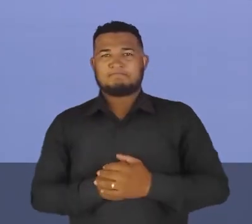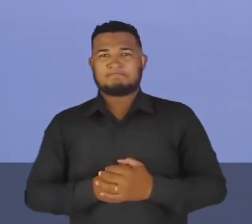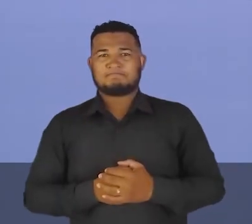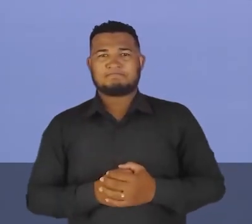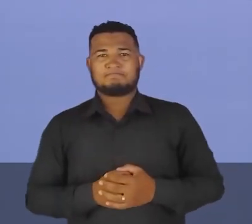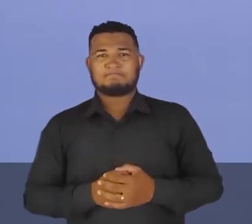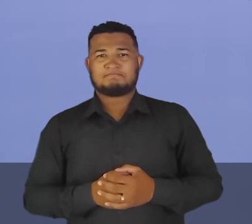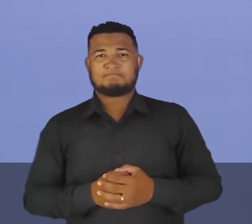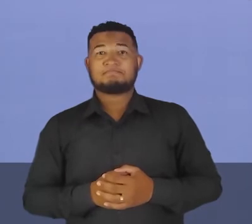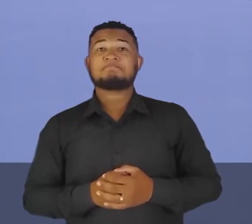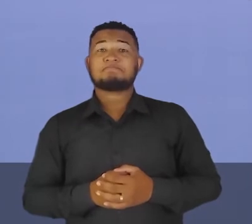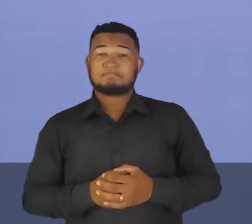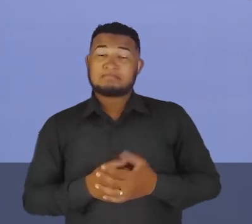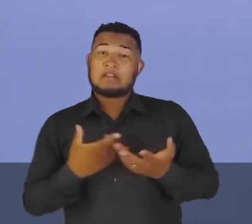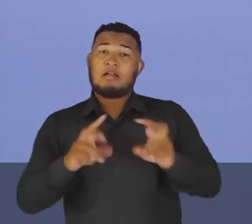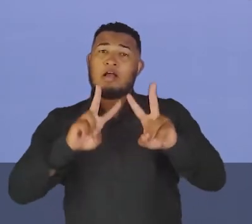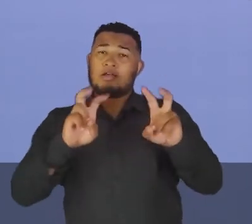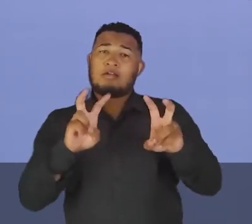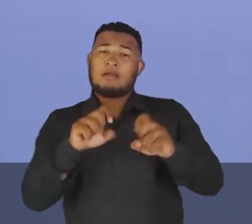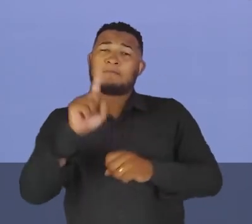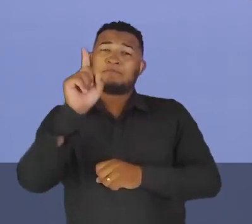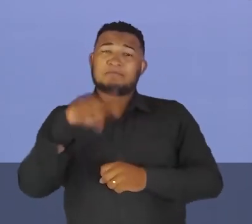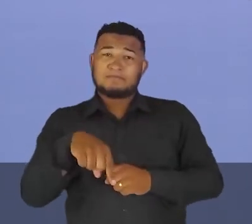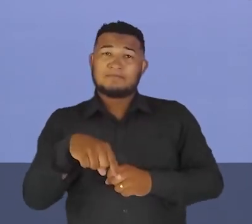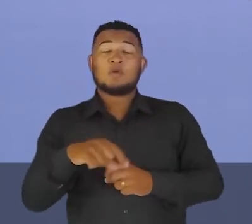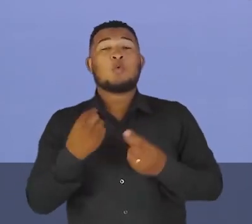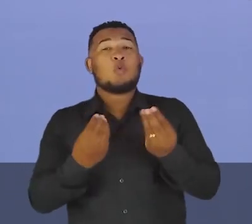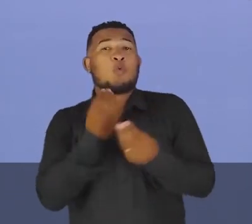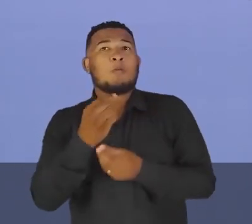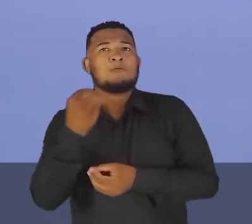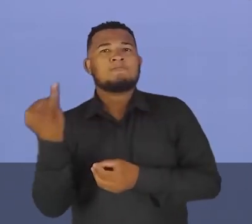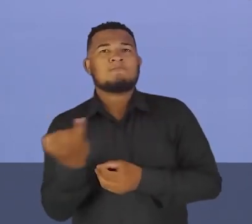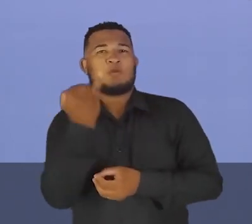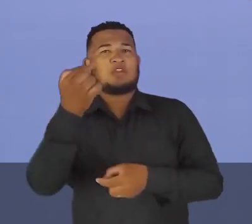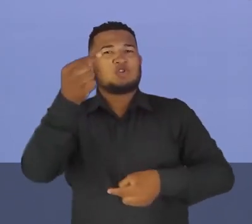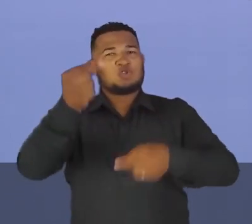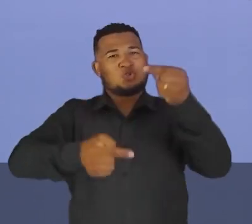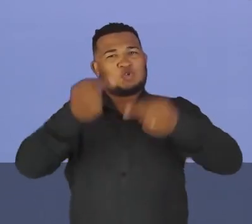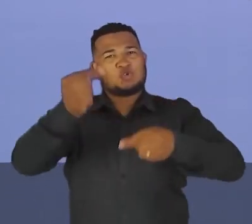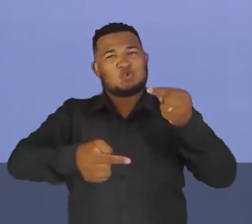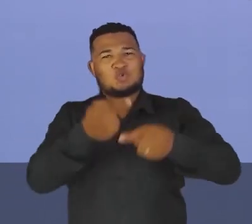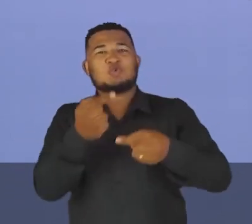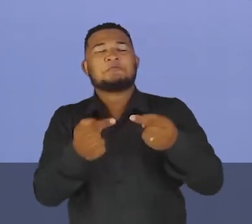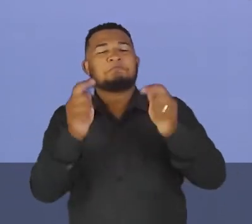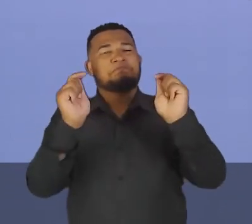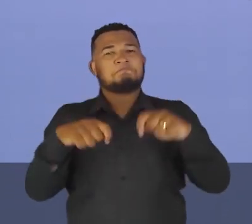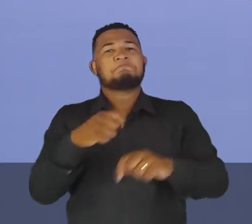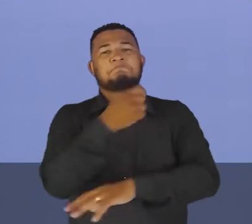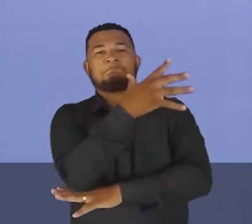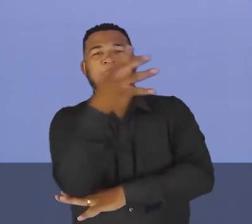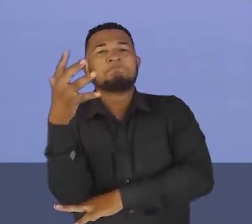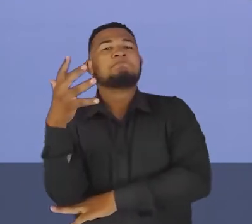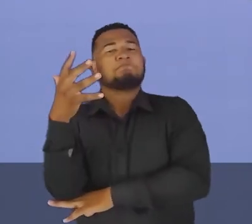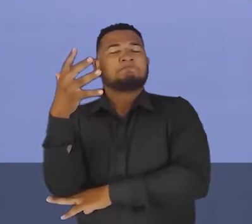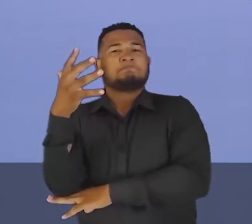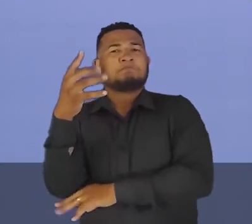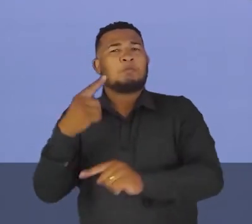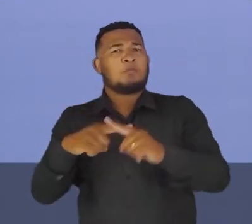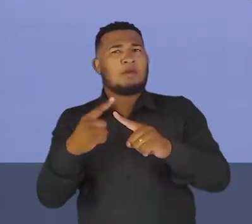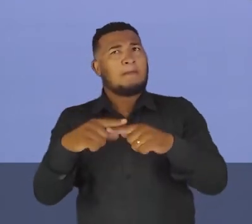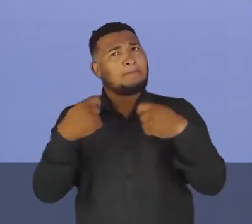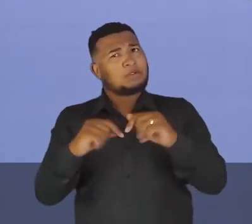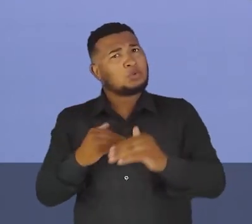E a gente está falando sobre isso, né? A gente está falando sobre essa importância de discutir a educação ambiental. Então, precisou-se, então, ter toda essa